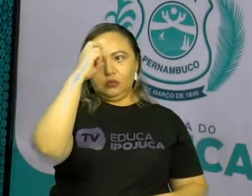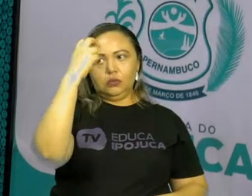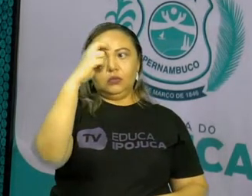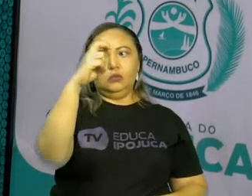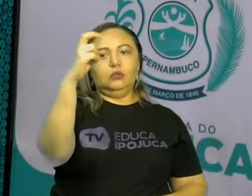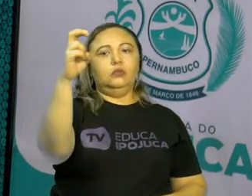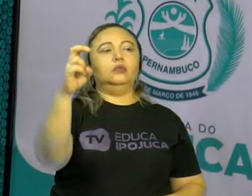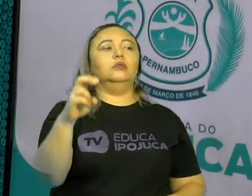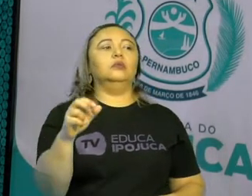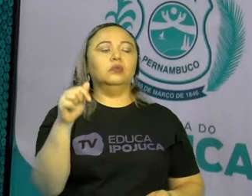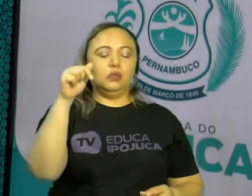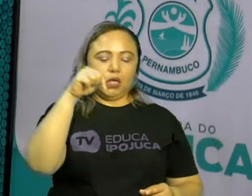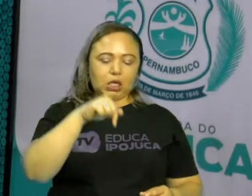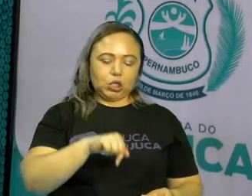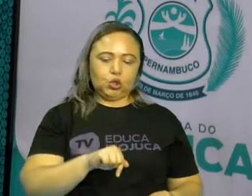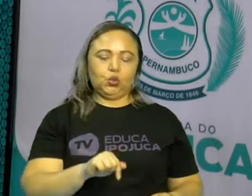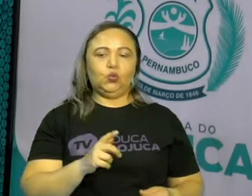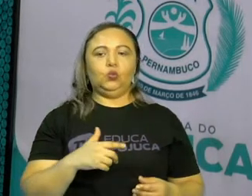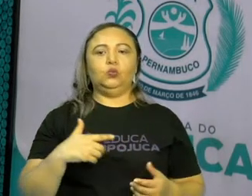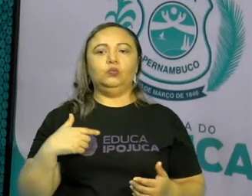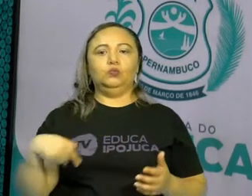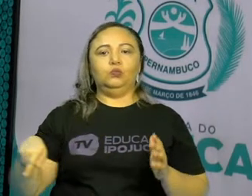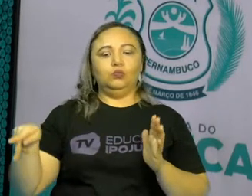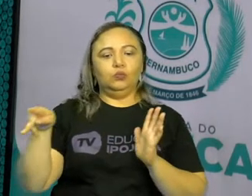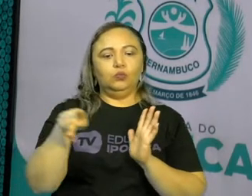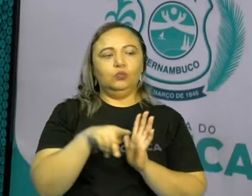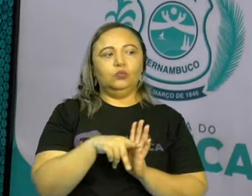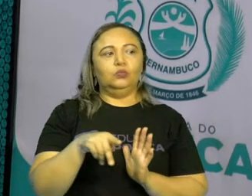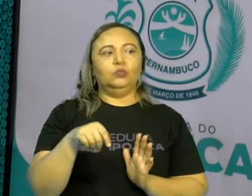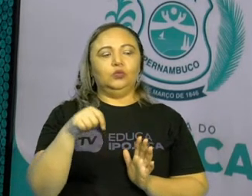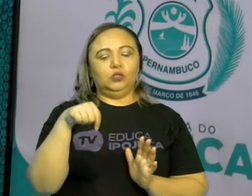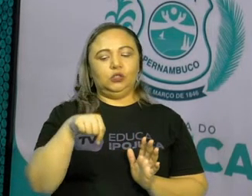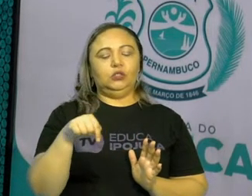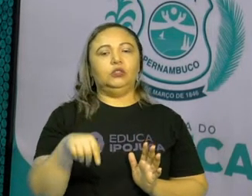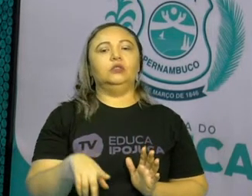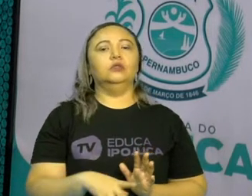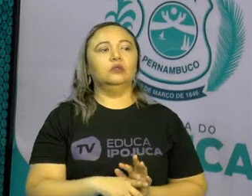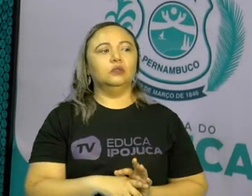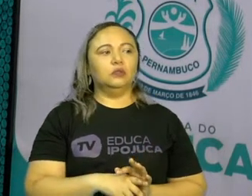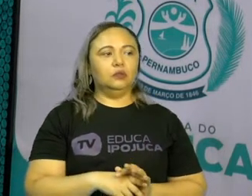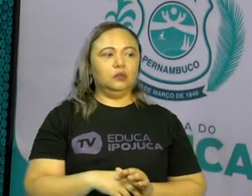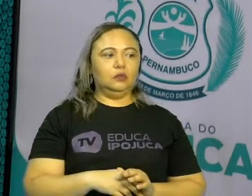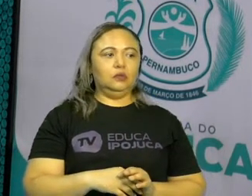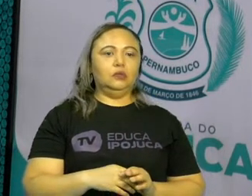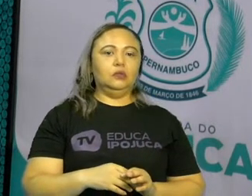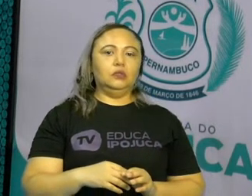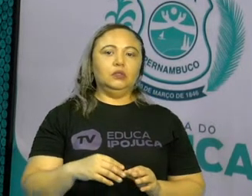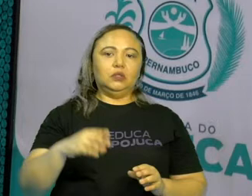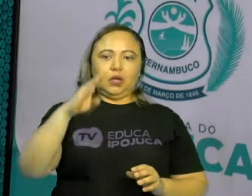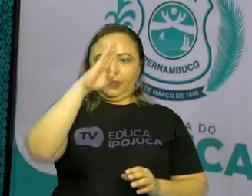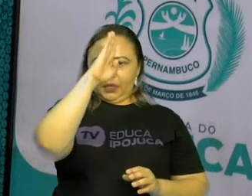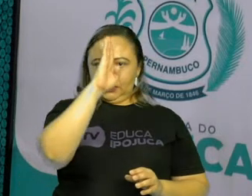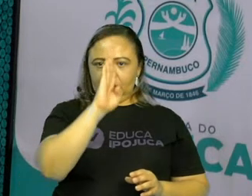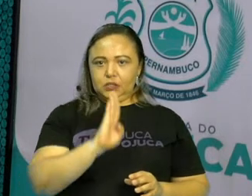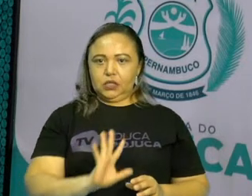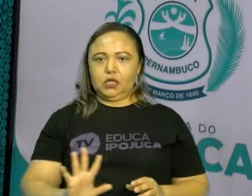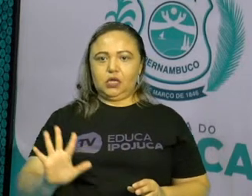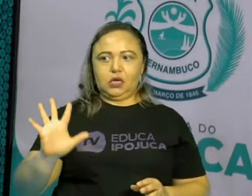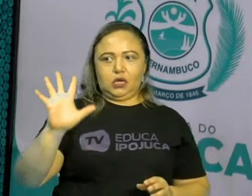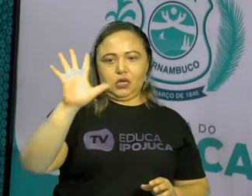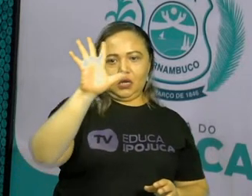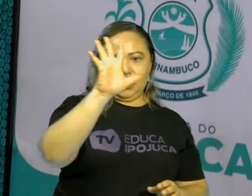cultura na qual a gente obtém os nossos dias a dias. A cultura brasileira é